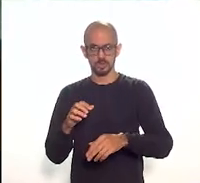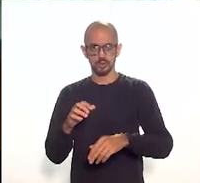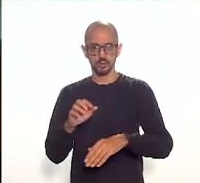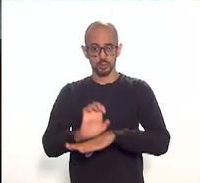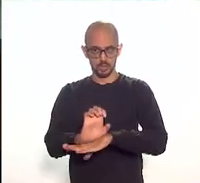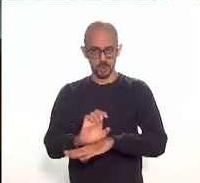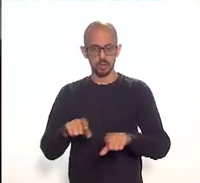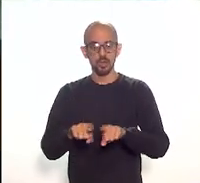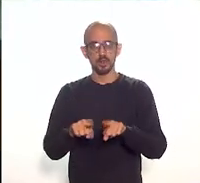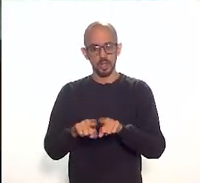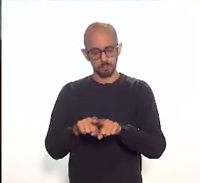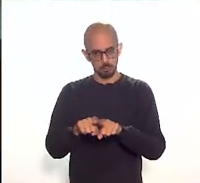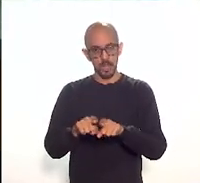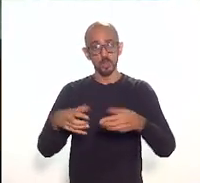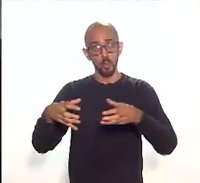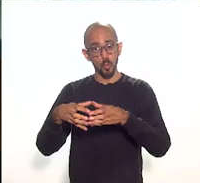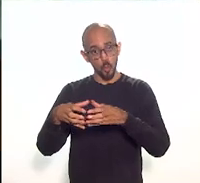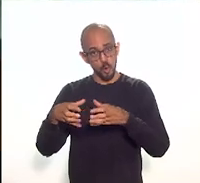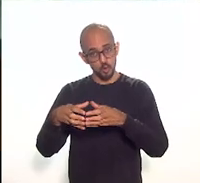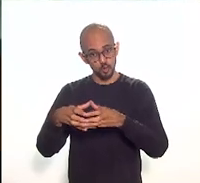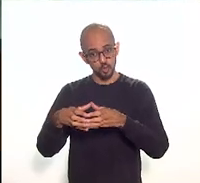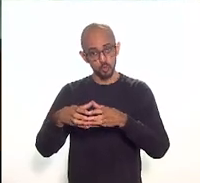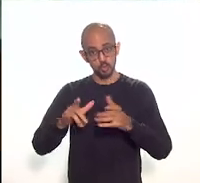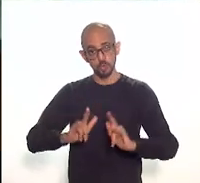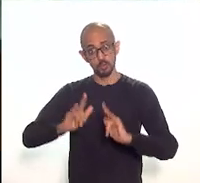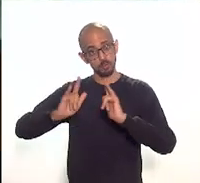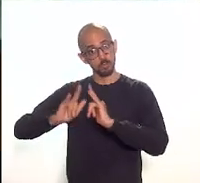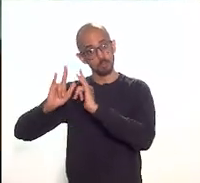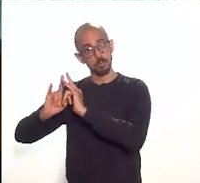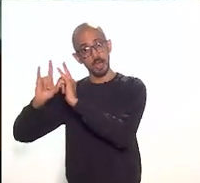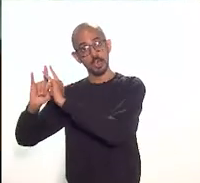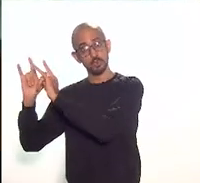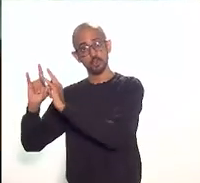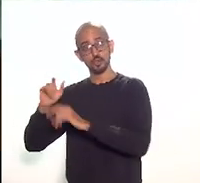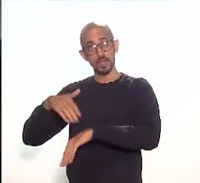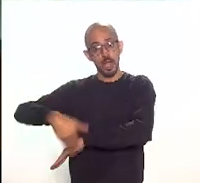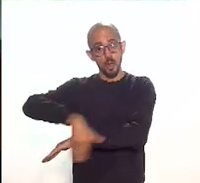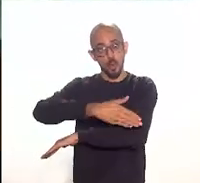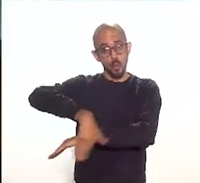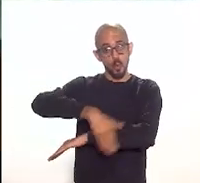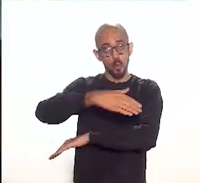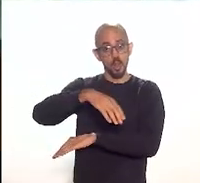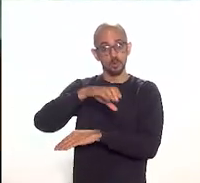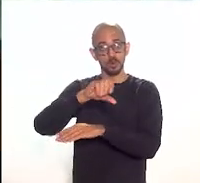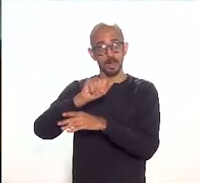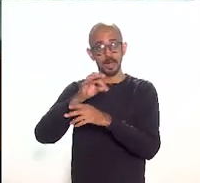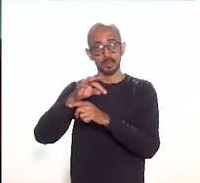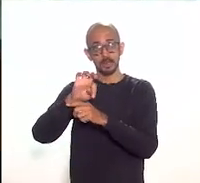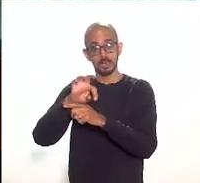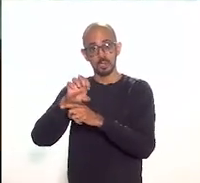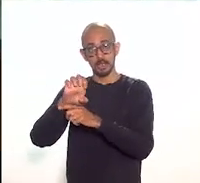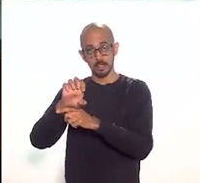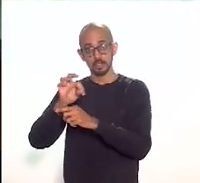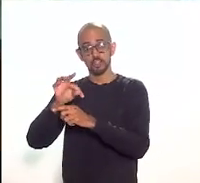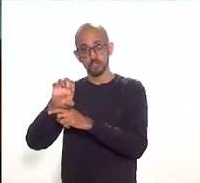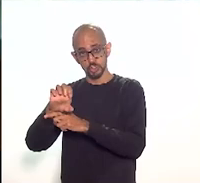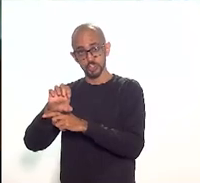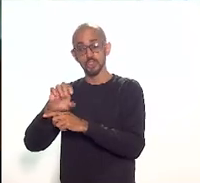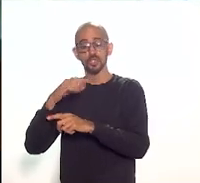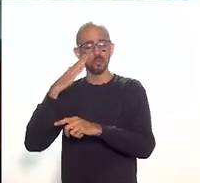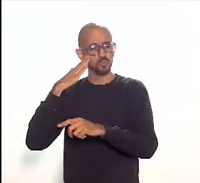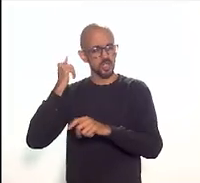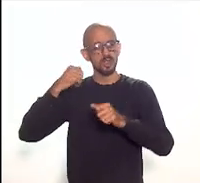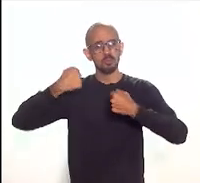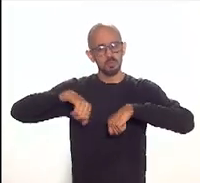arquitetônico do Capete, da Rua do Capete, que vejo assim que precisa, de fato, de um trabalho